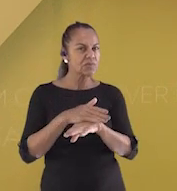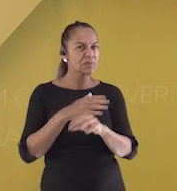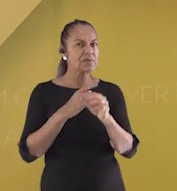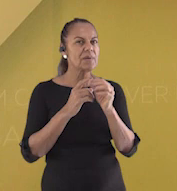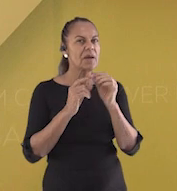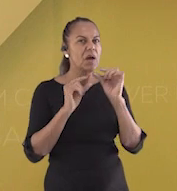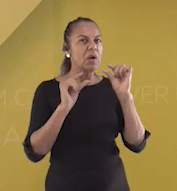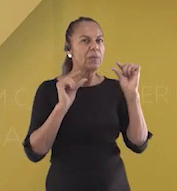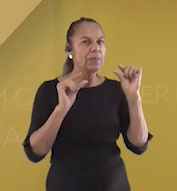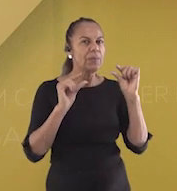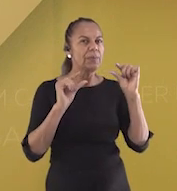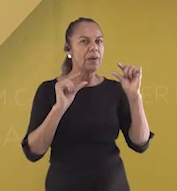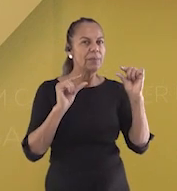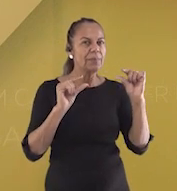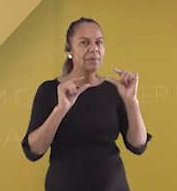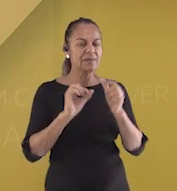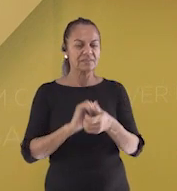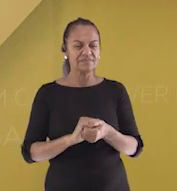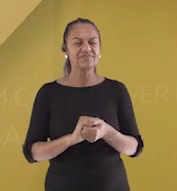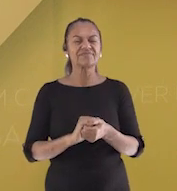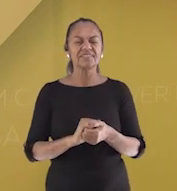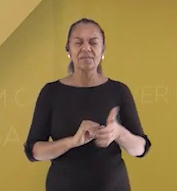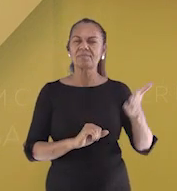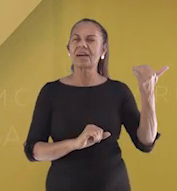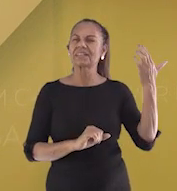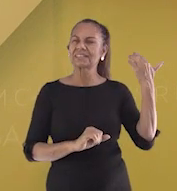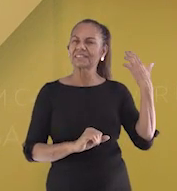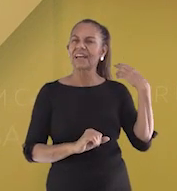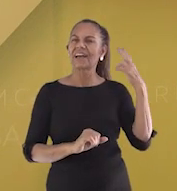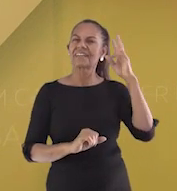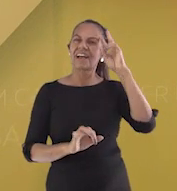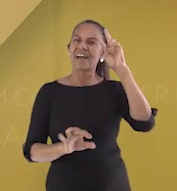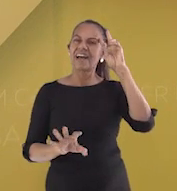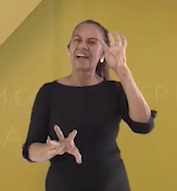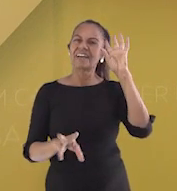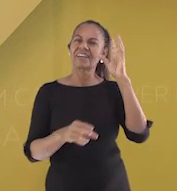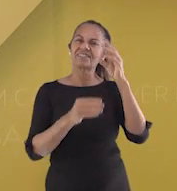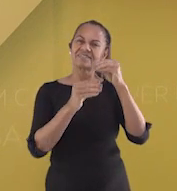Muitas pessoas que viveram no passado com certeza vão lembrar disso da infância.